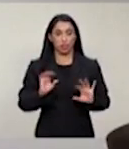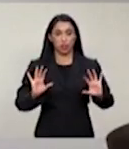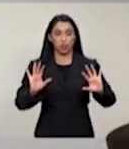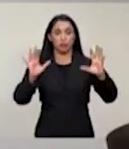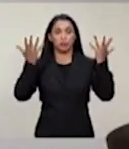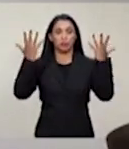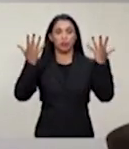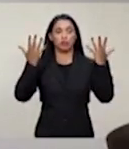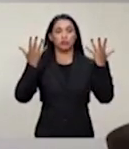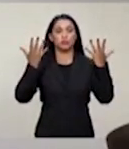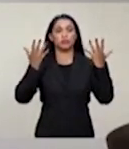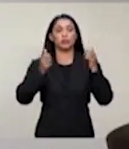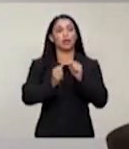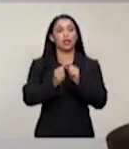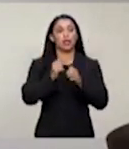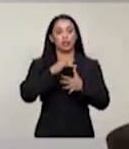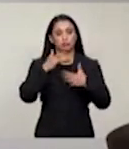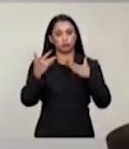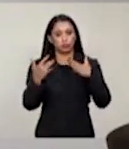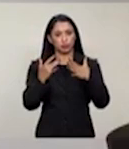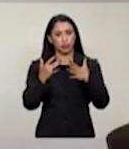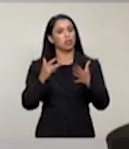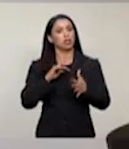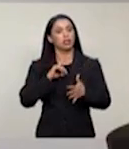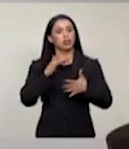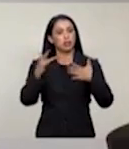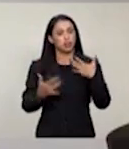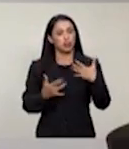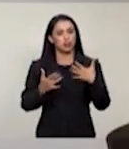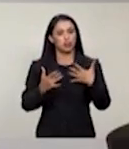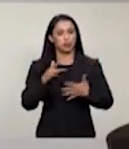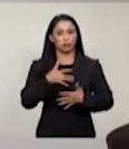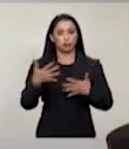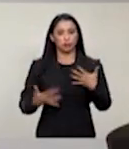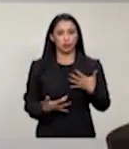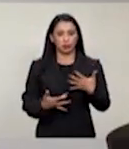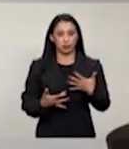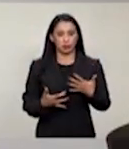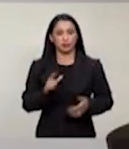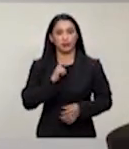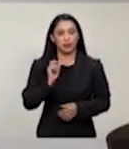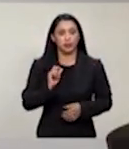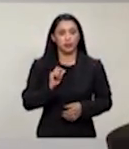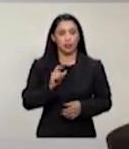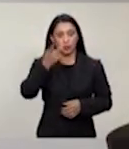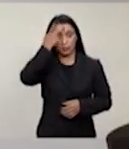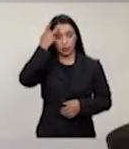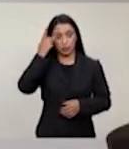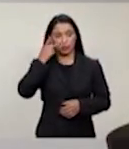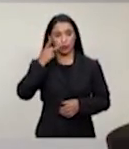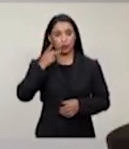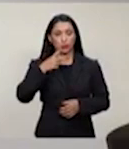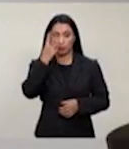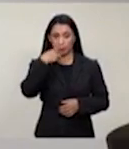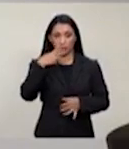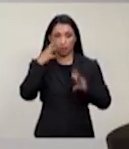língua brasileira de sinais. Libras. No dia 17, as pessoas cegas e baixa visão. No